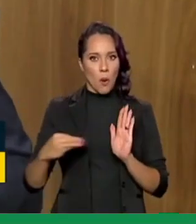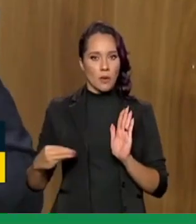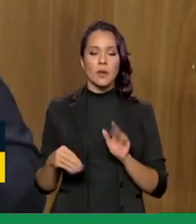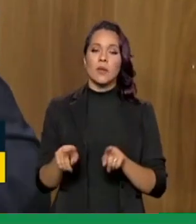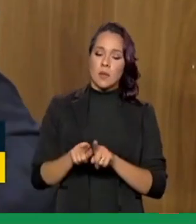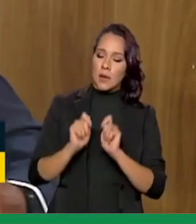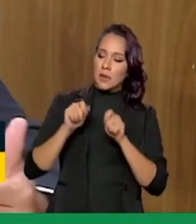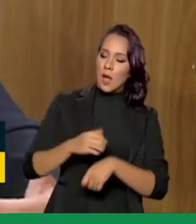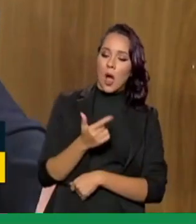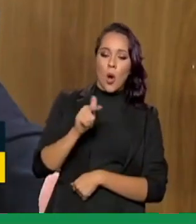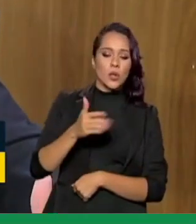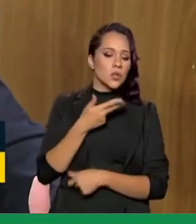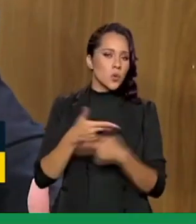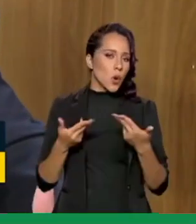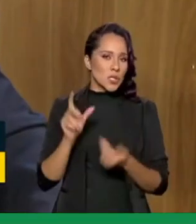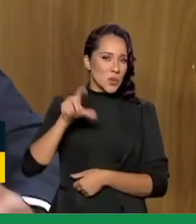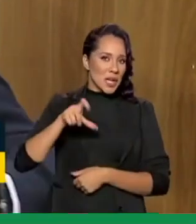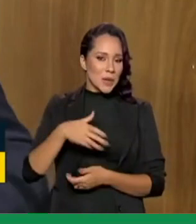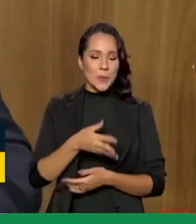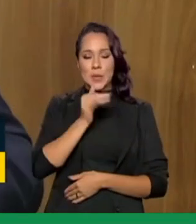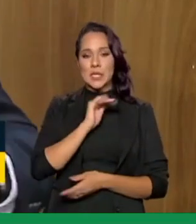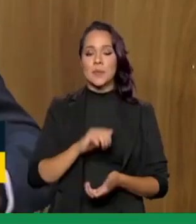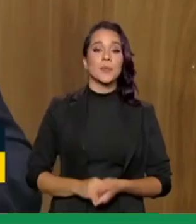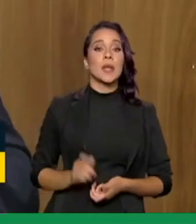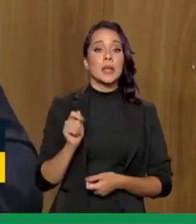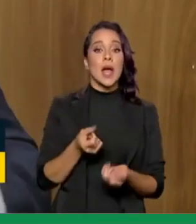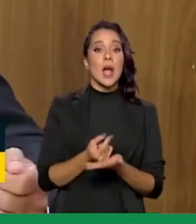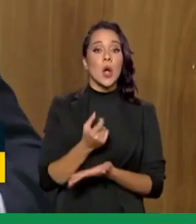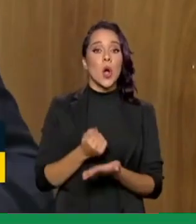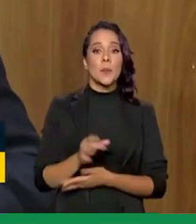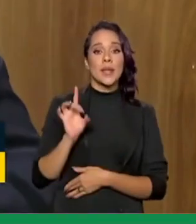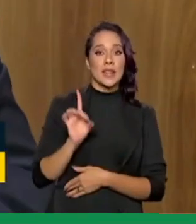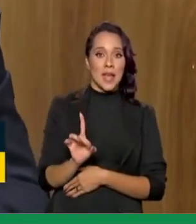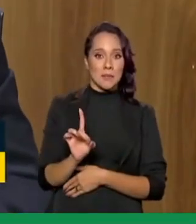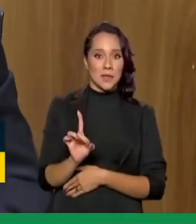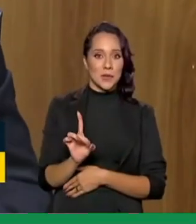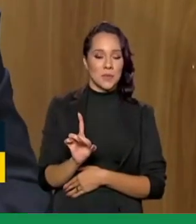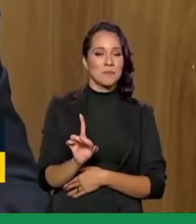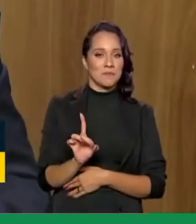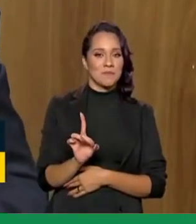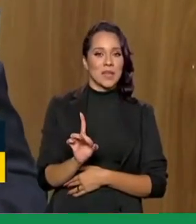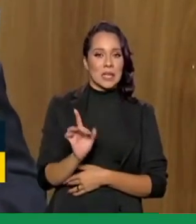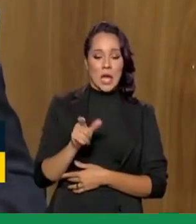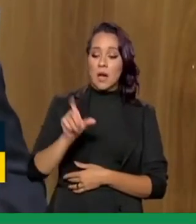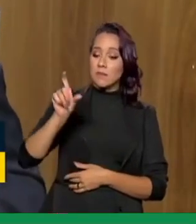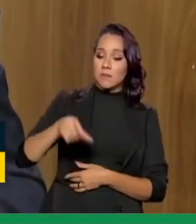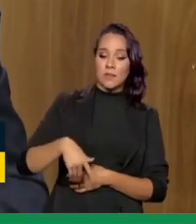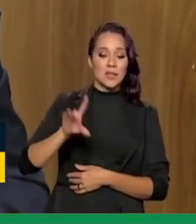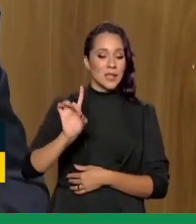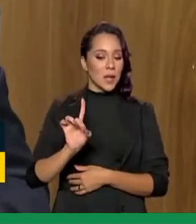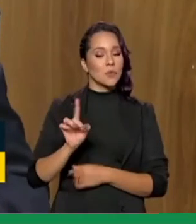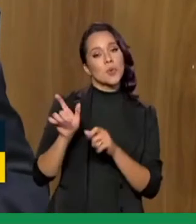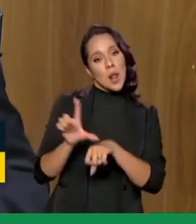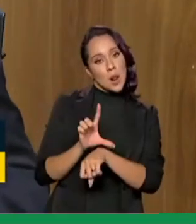permite novas funcionalidades do cartão por exemplo realizar compras em débito na função de débito no próprio